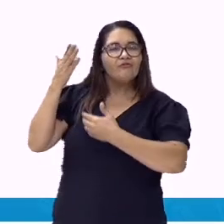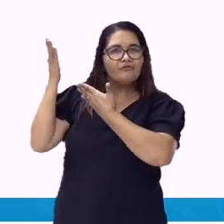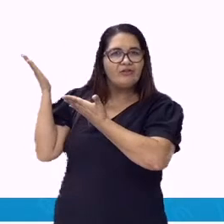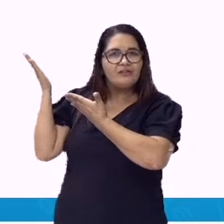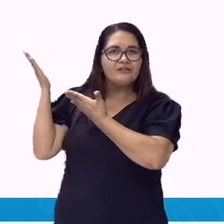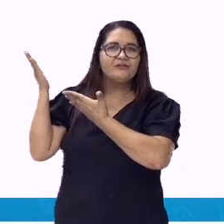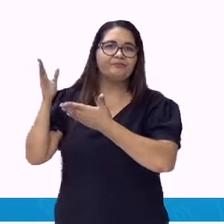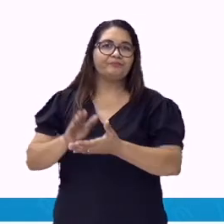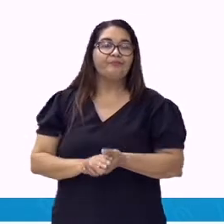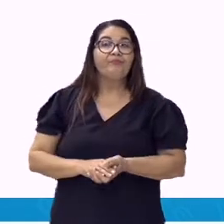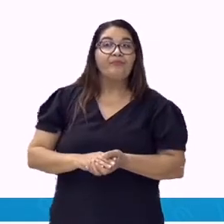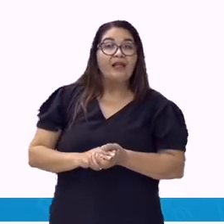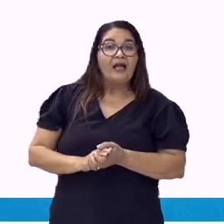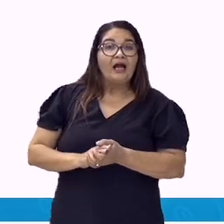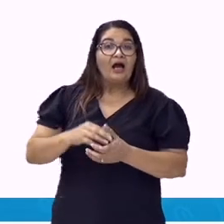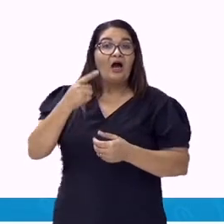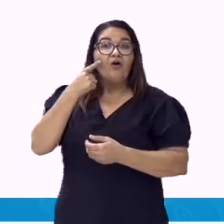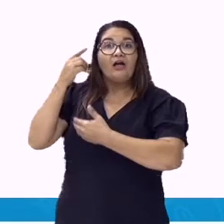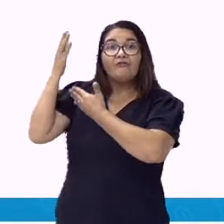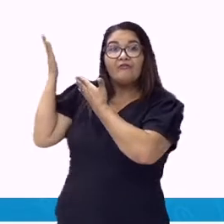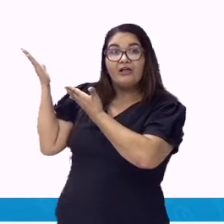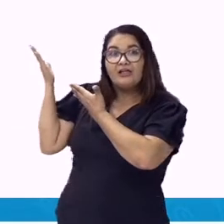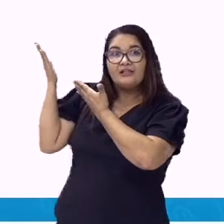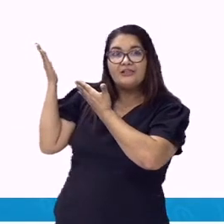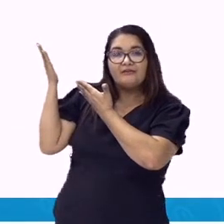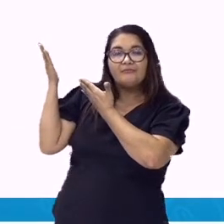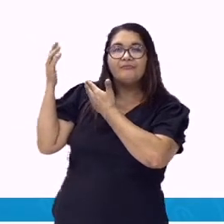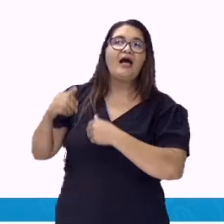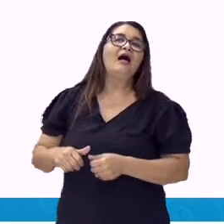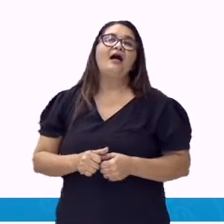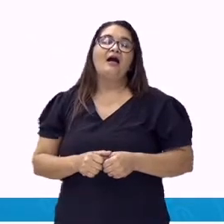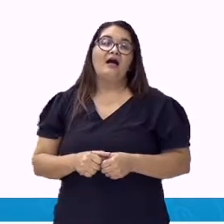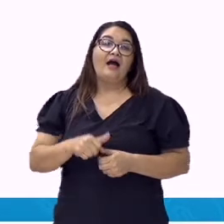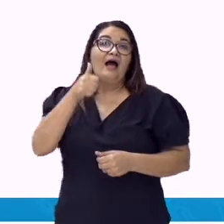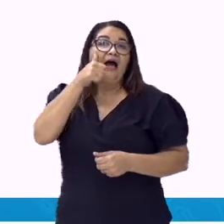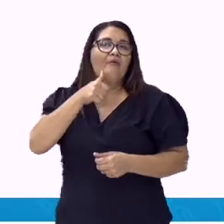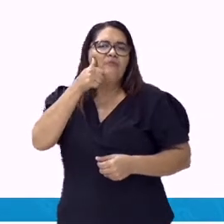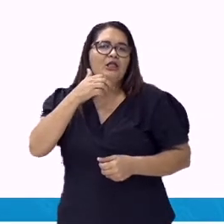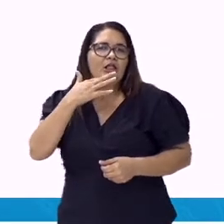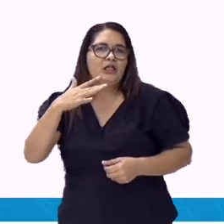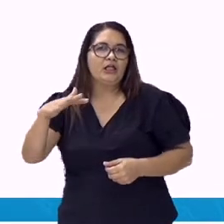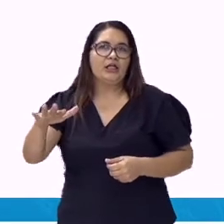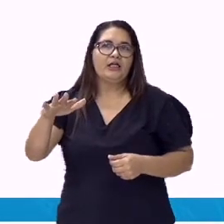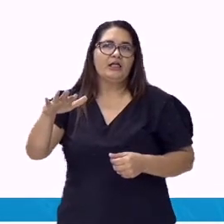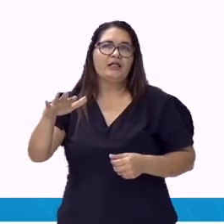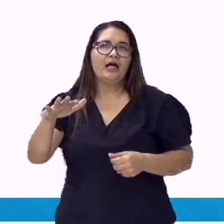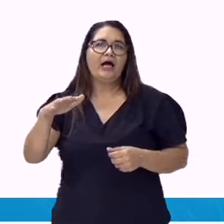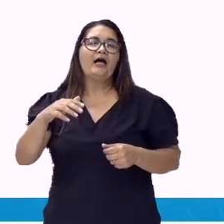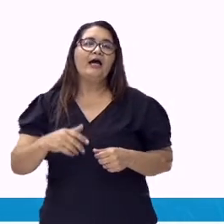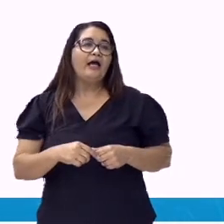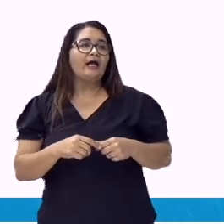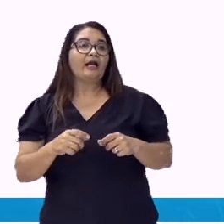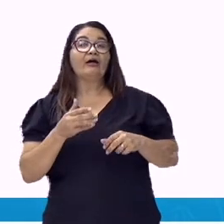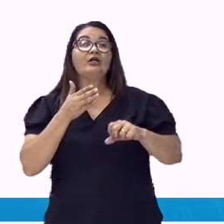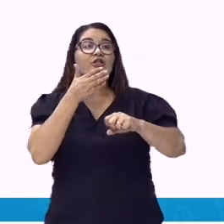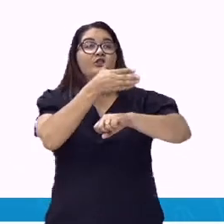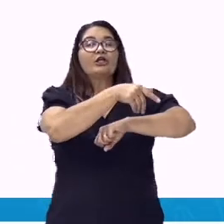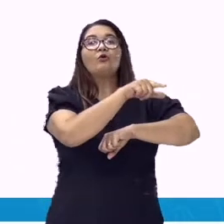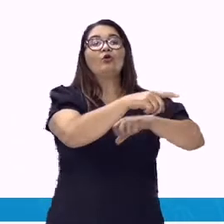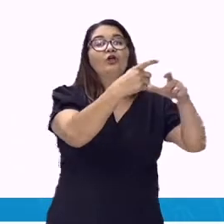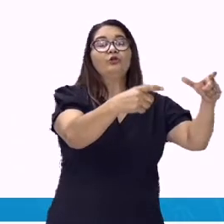Daniela visitou o local onde nasceu seu avô. Como observado na tabela anterior,